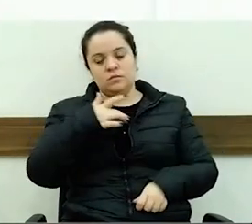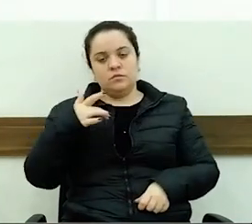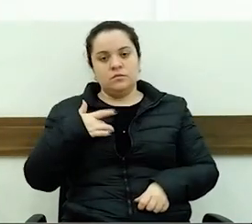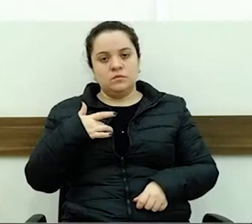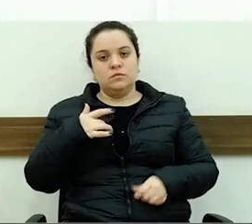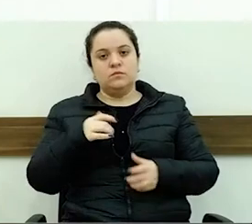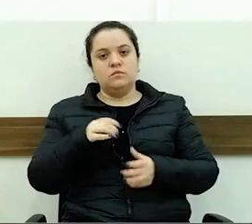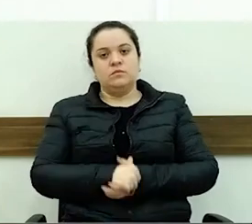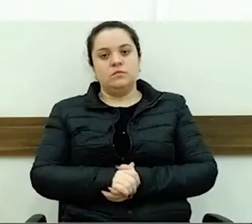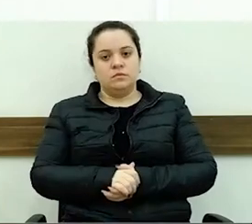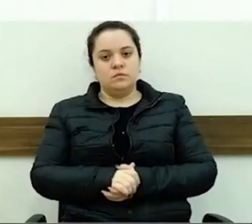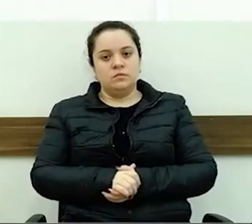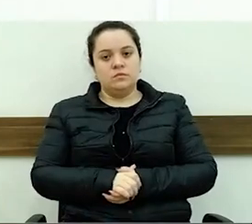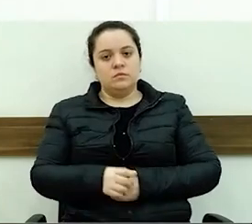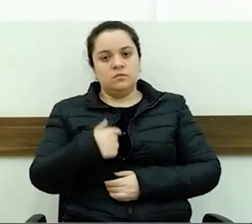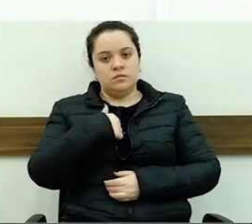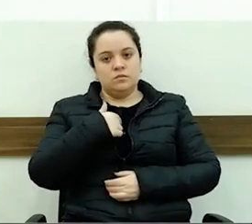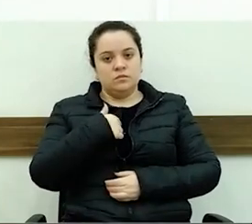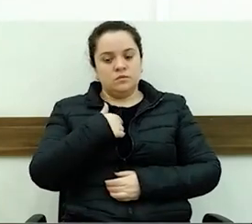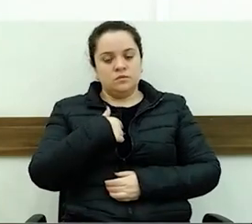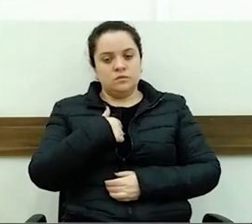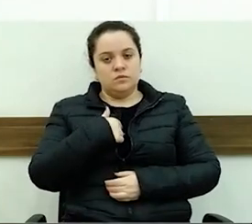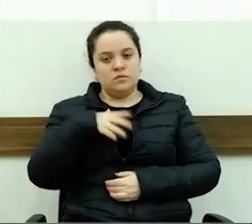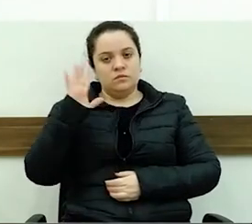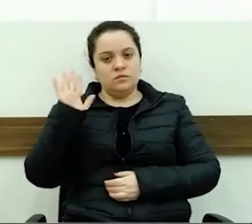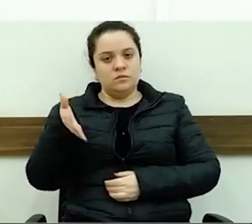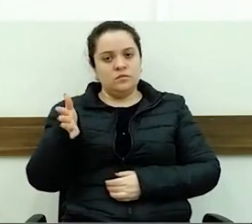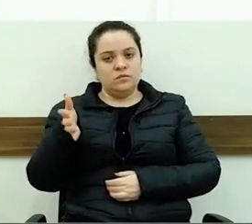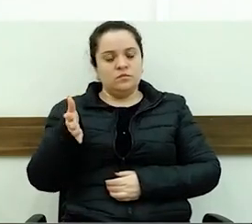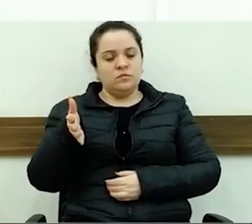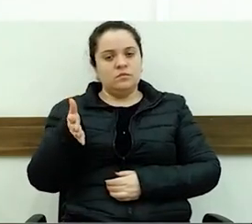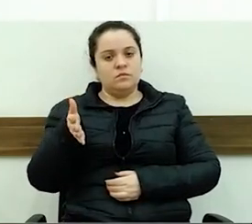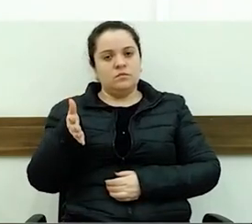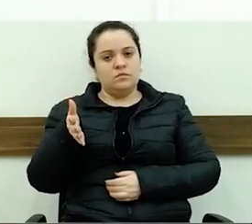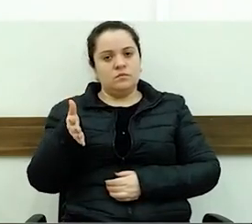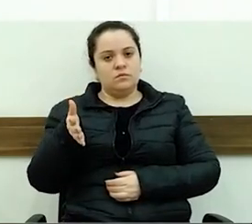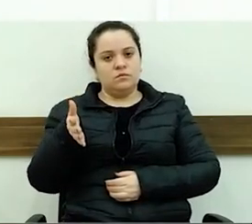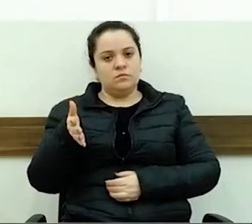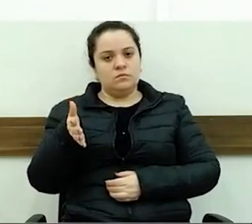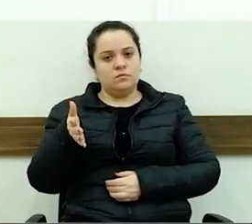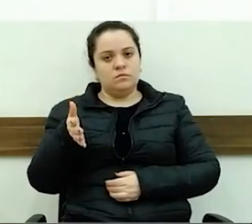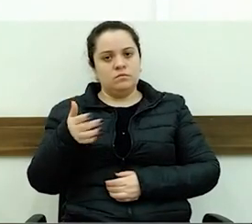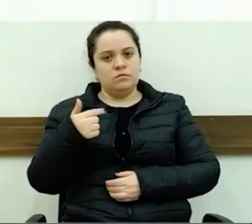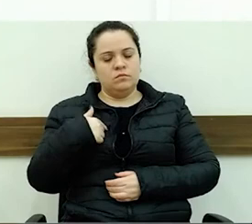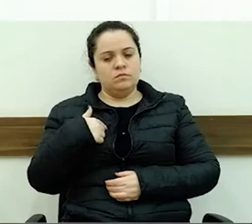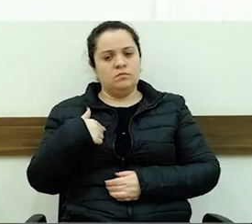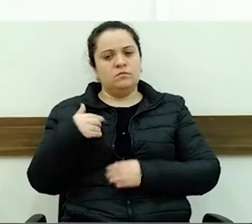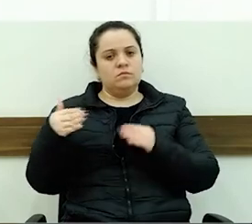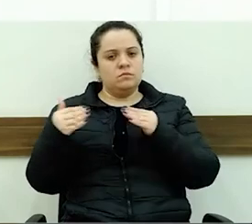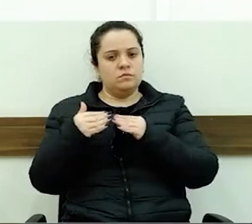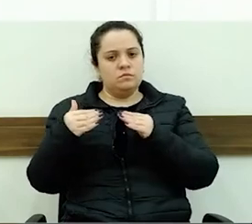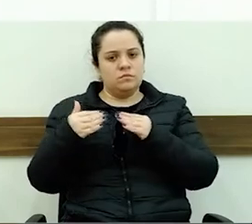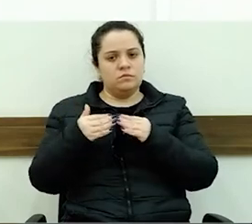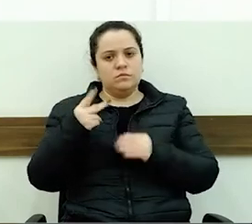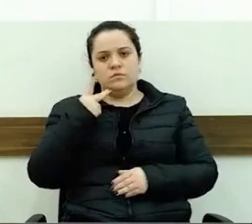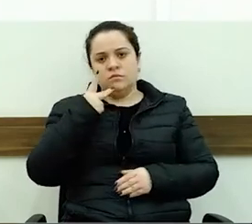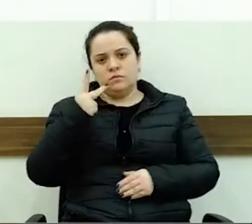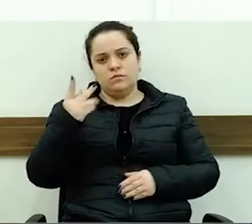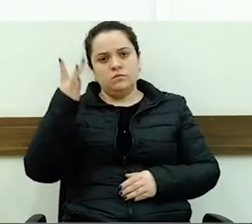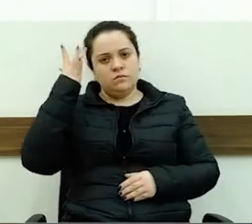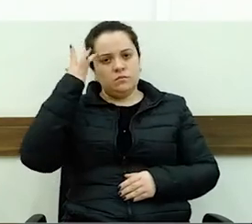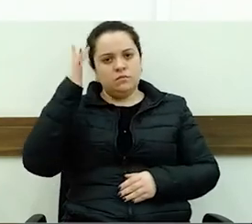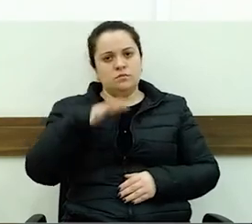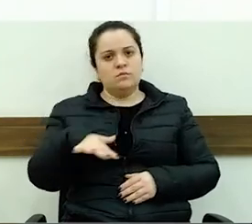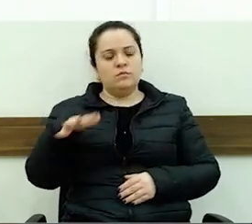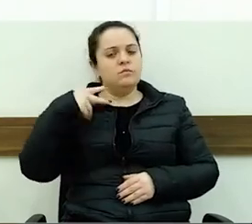Eu já sou um tanto quanto mais categórico, vereador Zé Sineleu compactou com sua fala, da vereadora Mirelle, acho que de todos os vereadores também